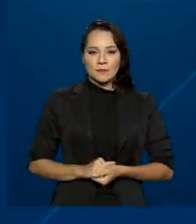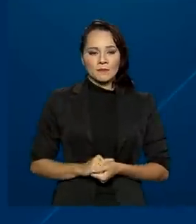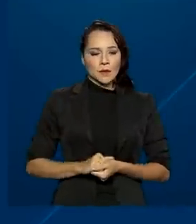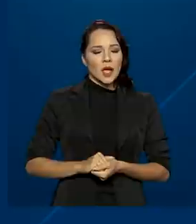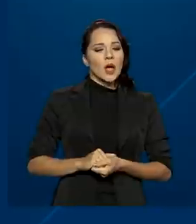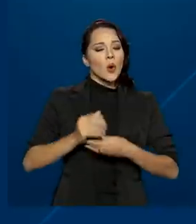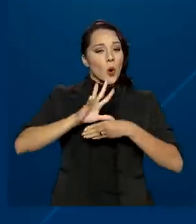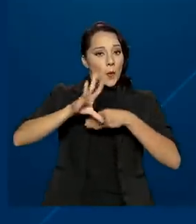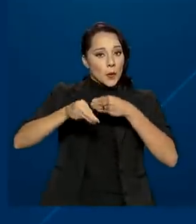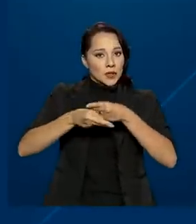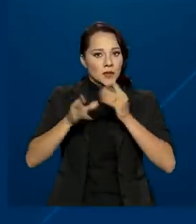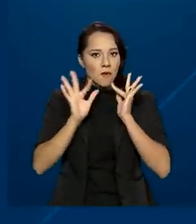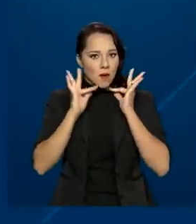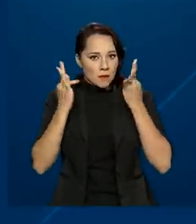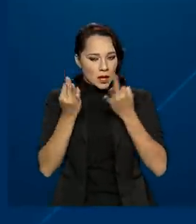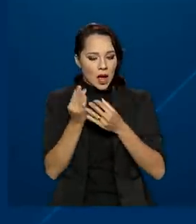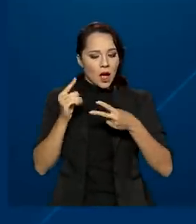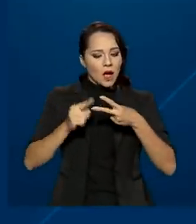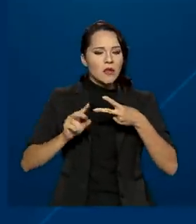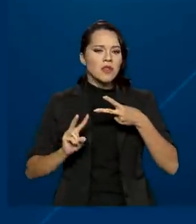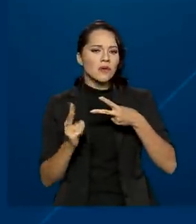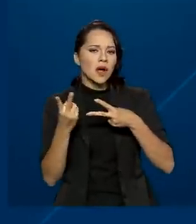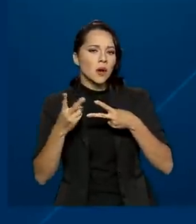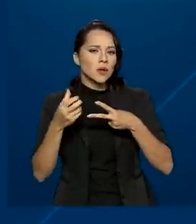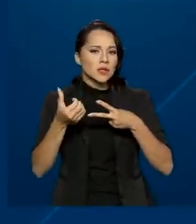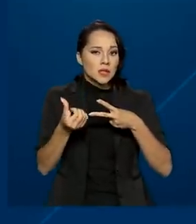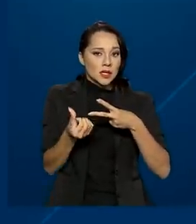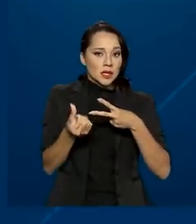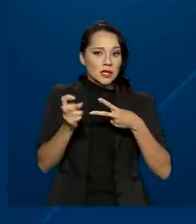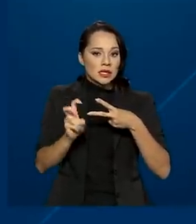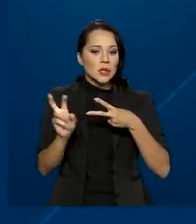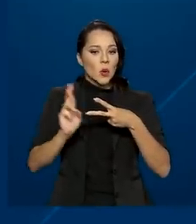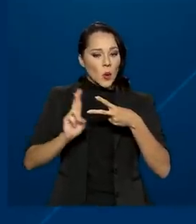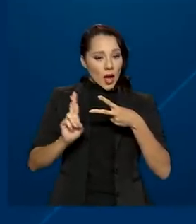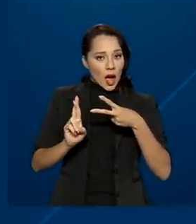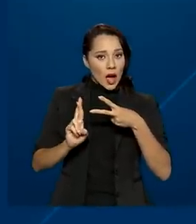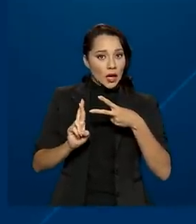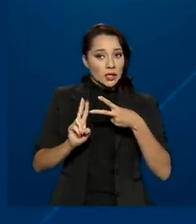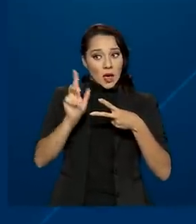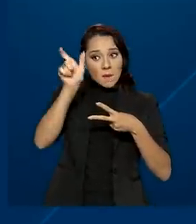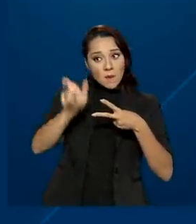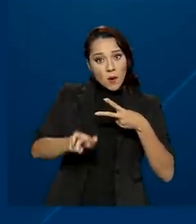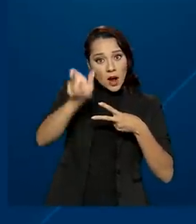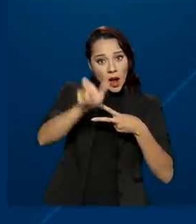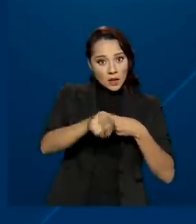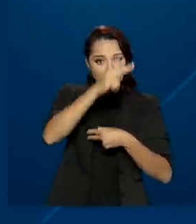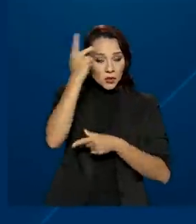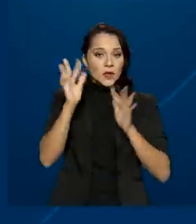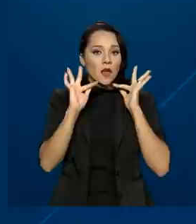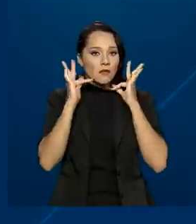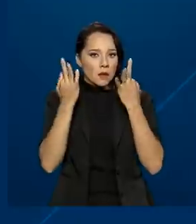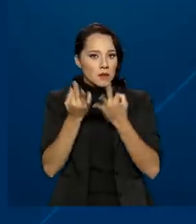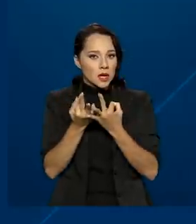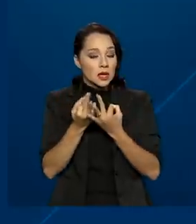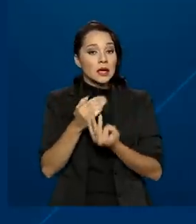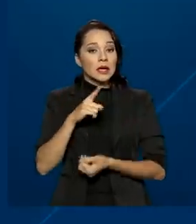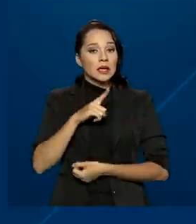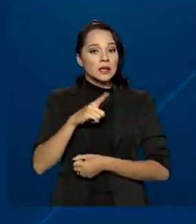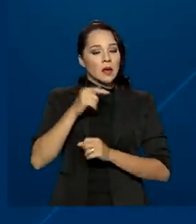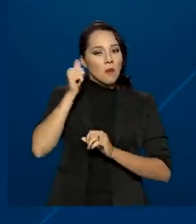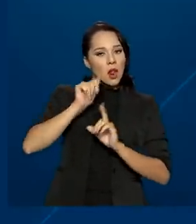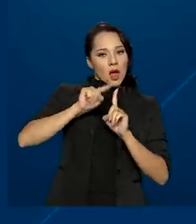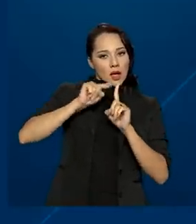Composição Familiar, no valor de R 65,00 por integrante, para famílias que tenham